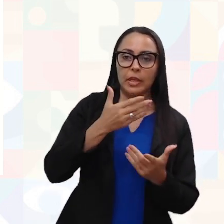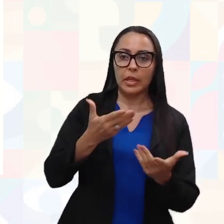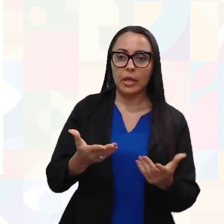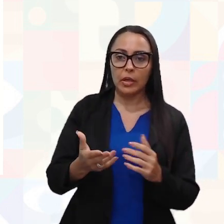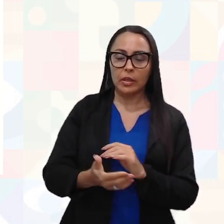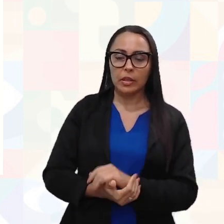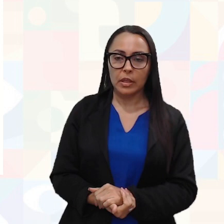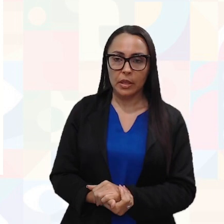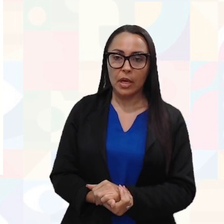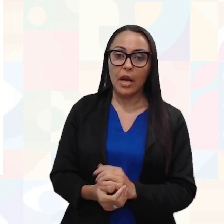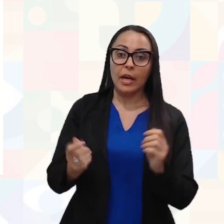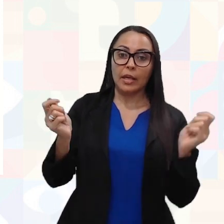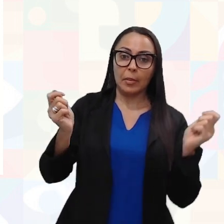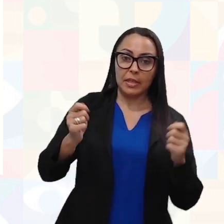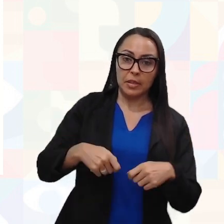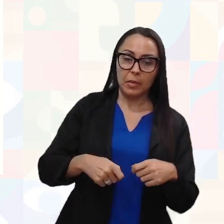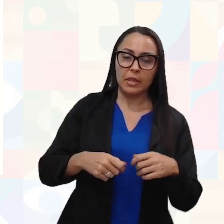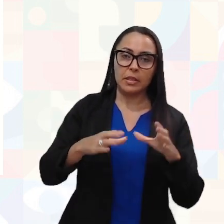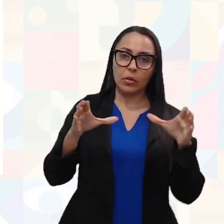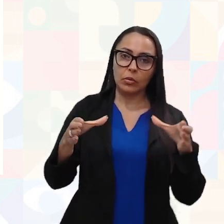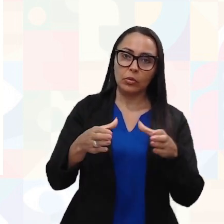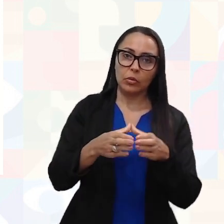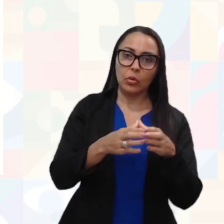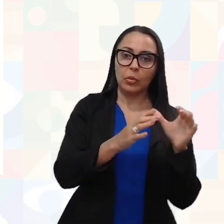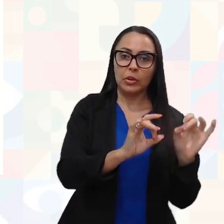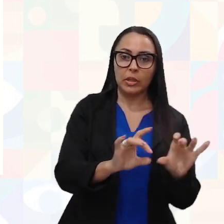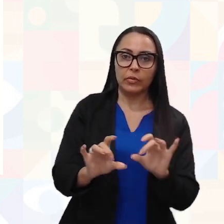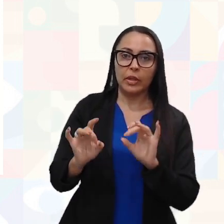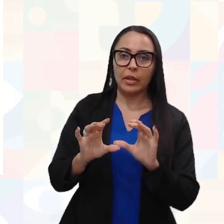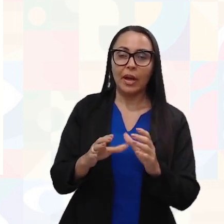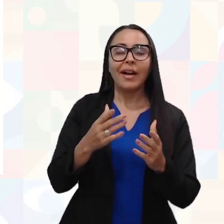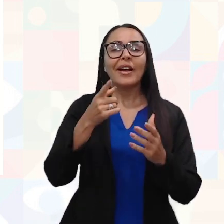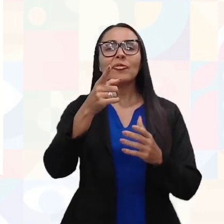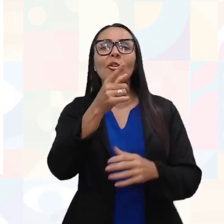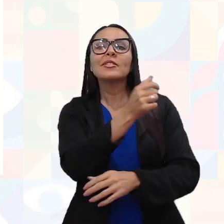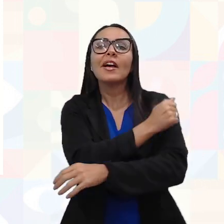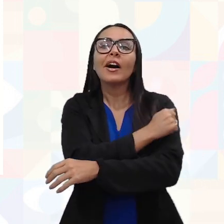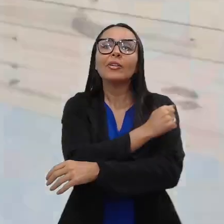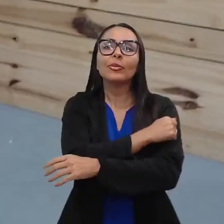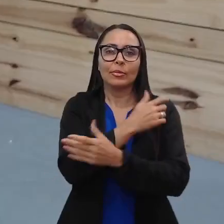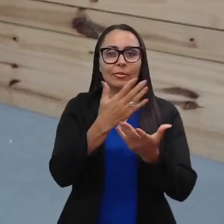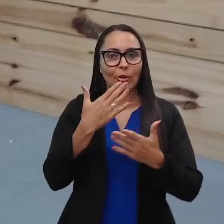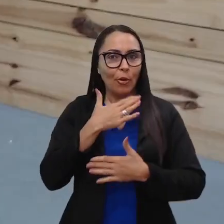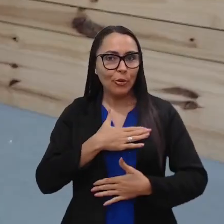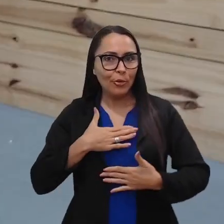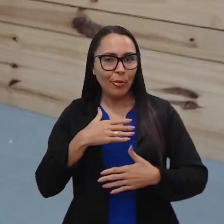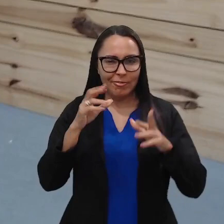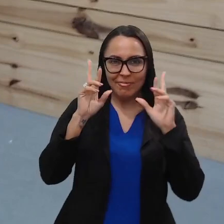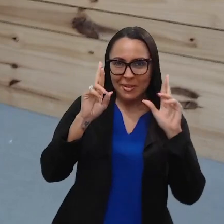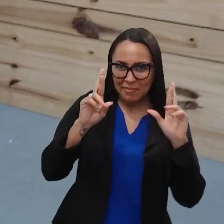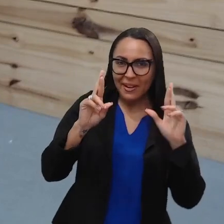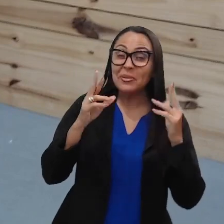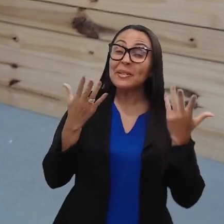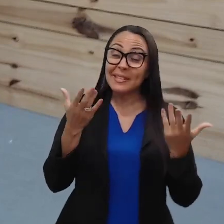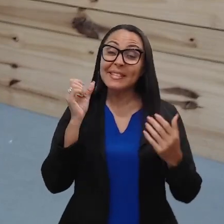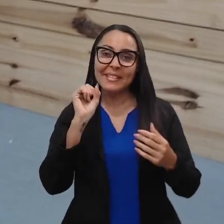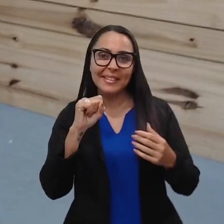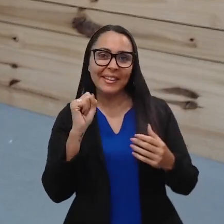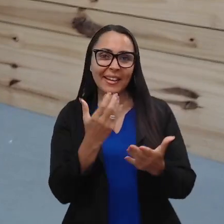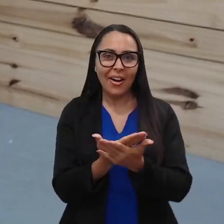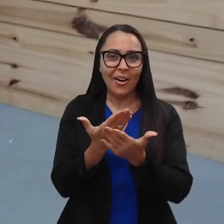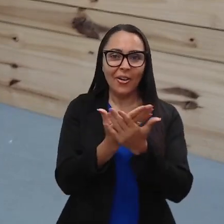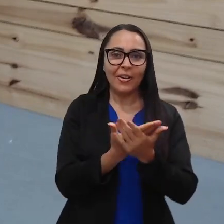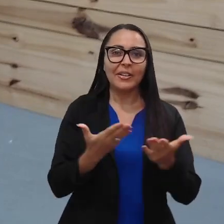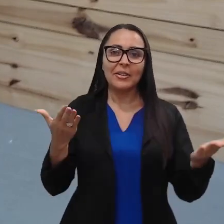capacitação da equipe de vendas. E aí estudante, o é que você achou? Espero que você tenha gostado da aula de